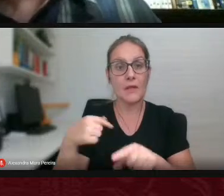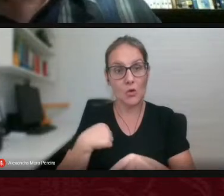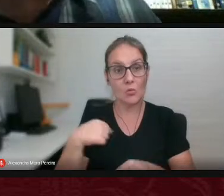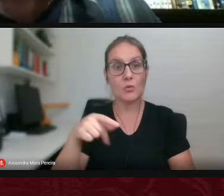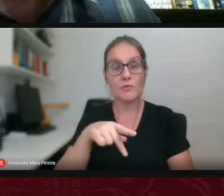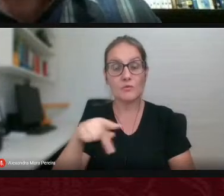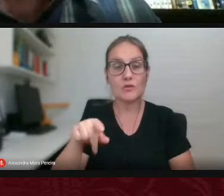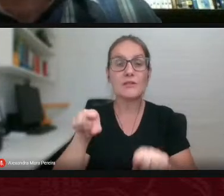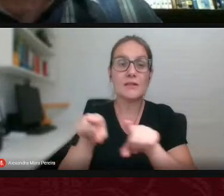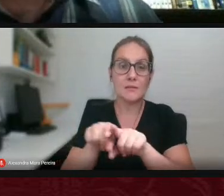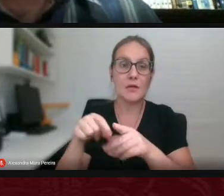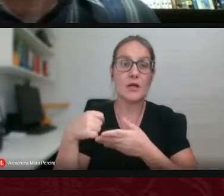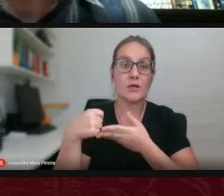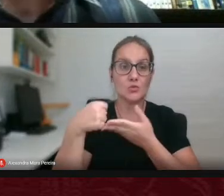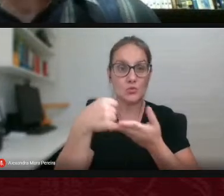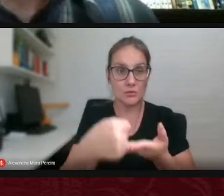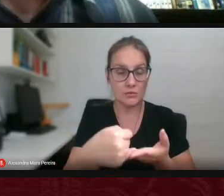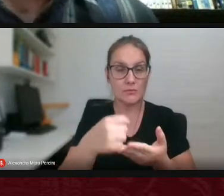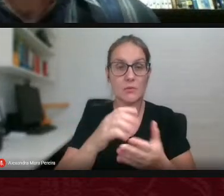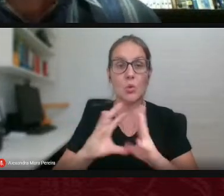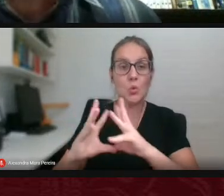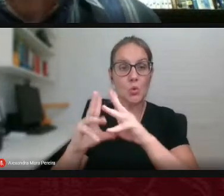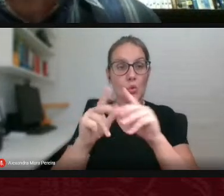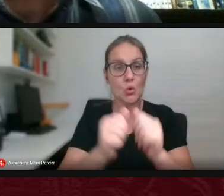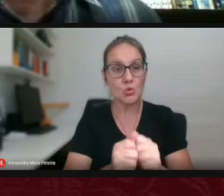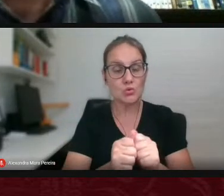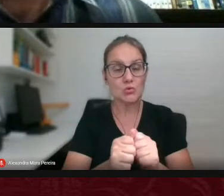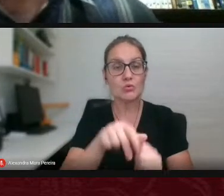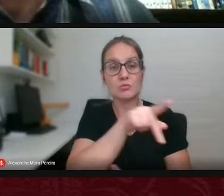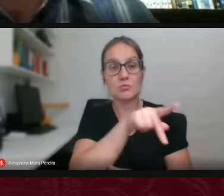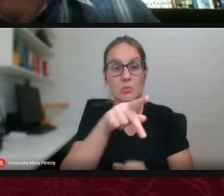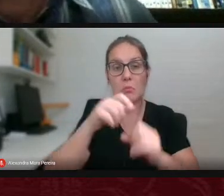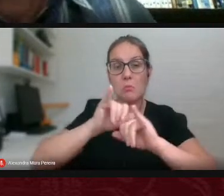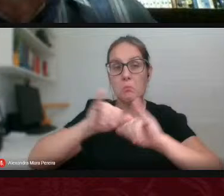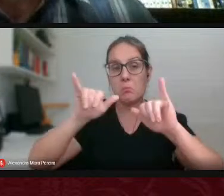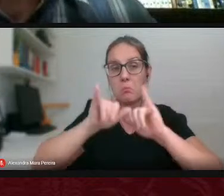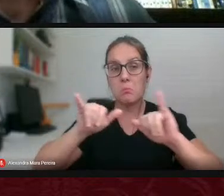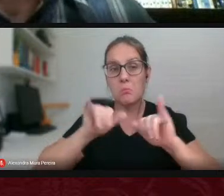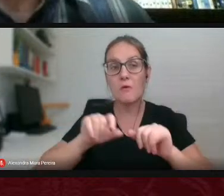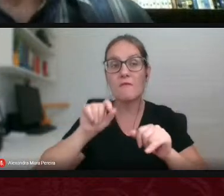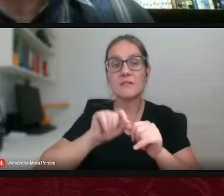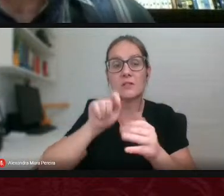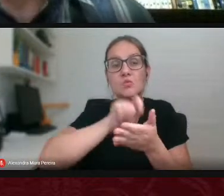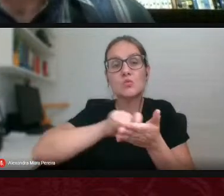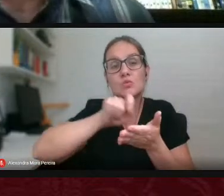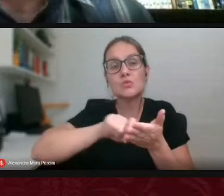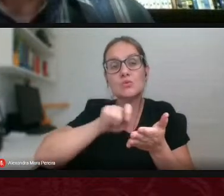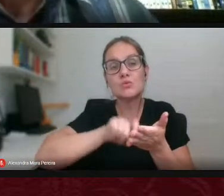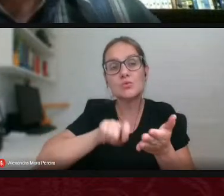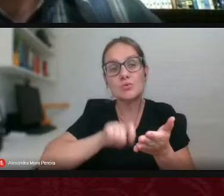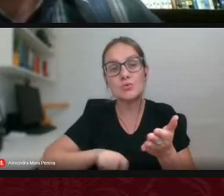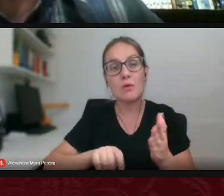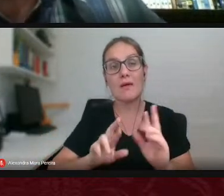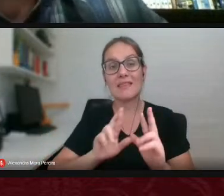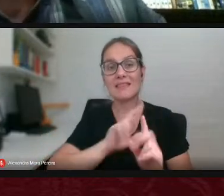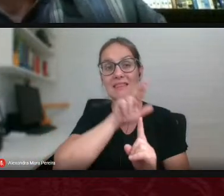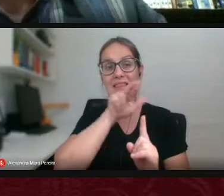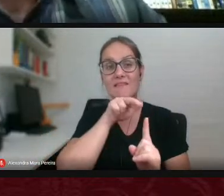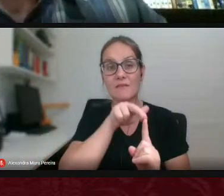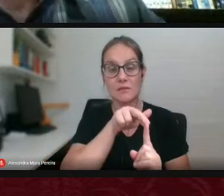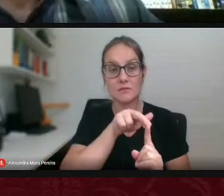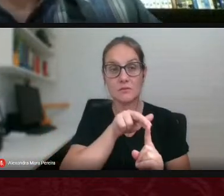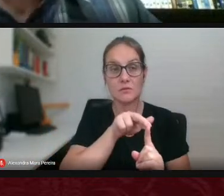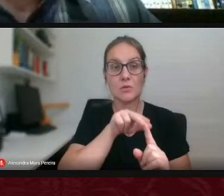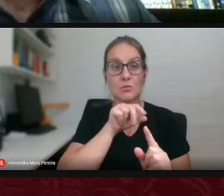então todos esses professores mencionados fizeram relatos a respeito justamente da